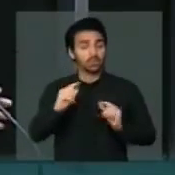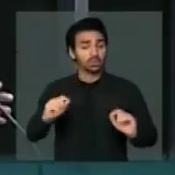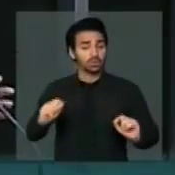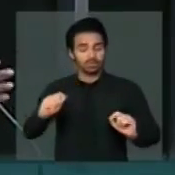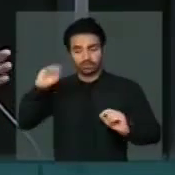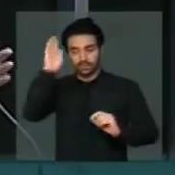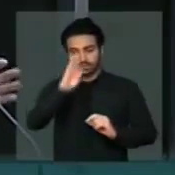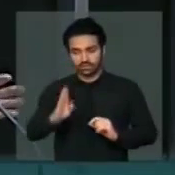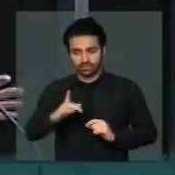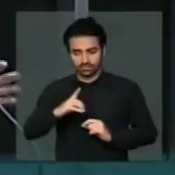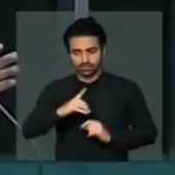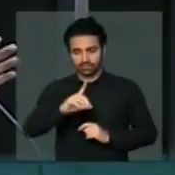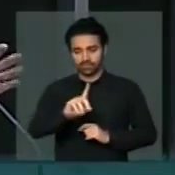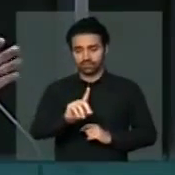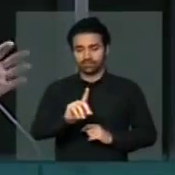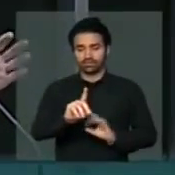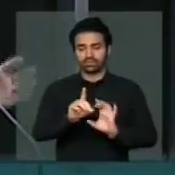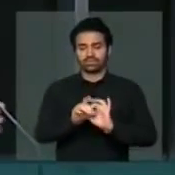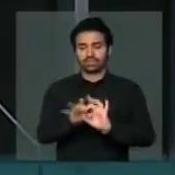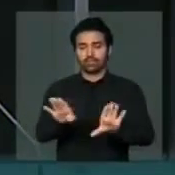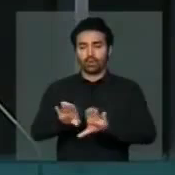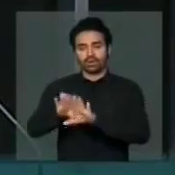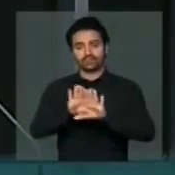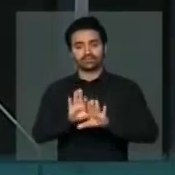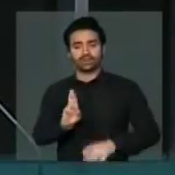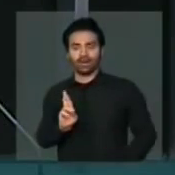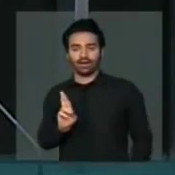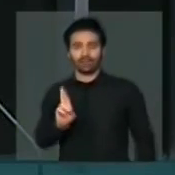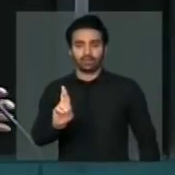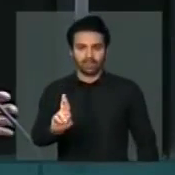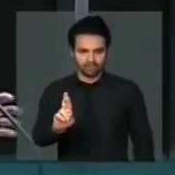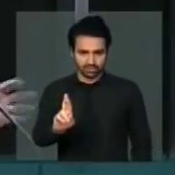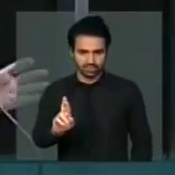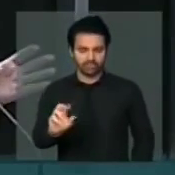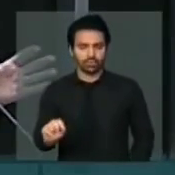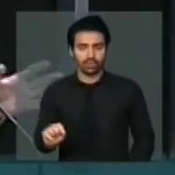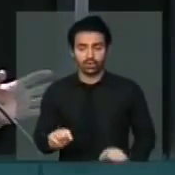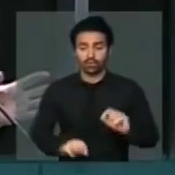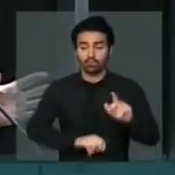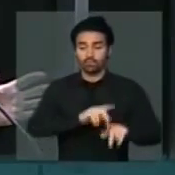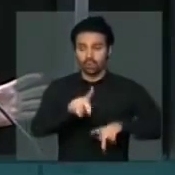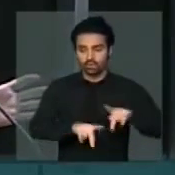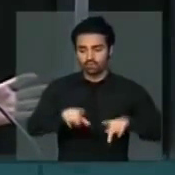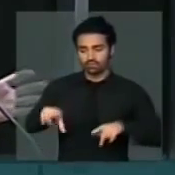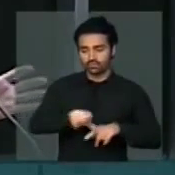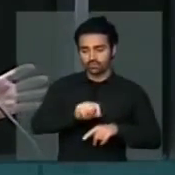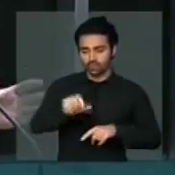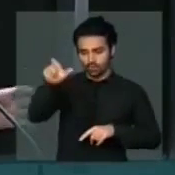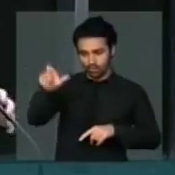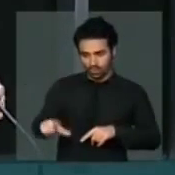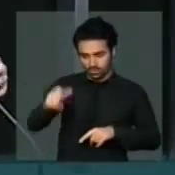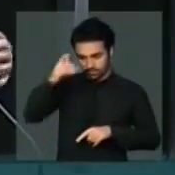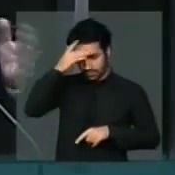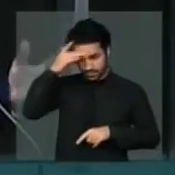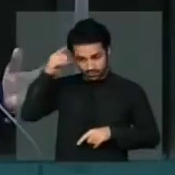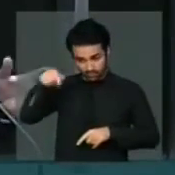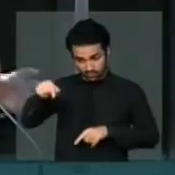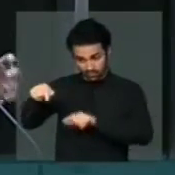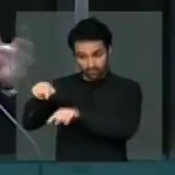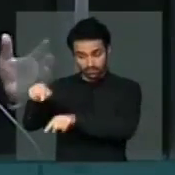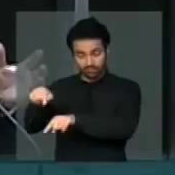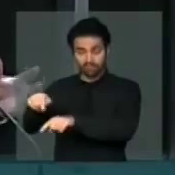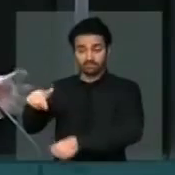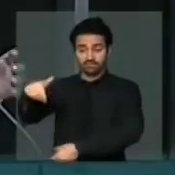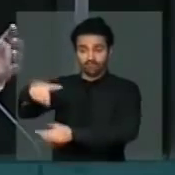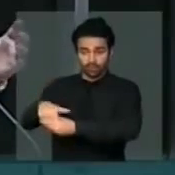chamado democracia representativa, onde o povo escolhe pessoas para que essas pessoas votem